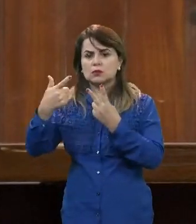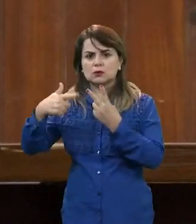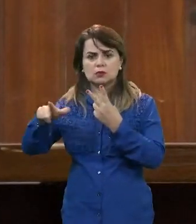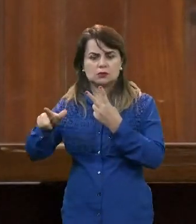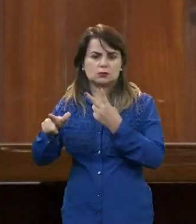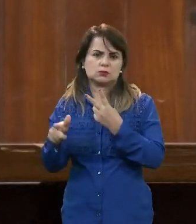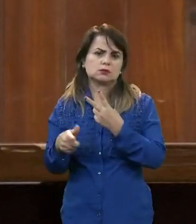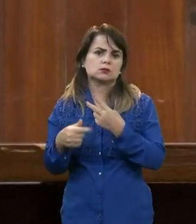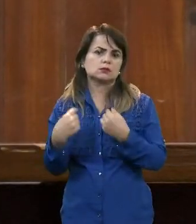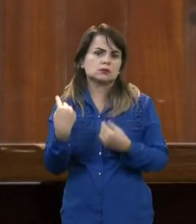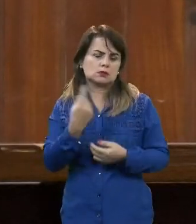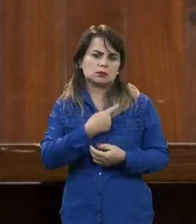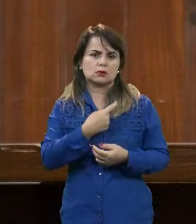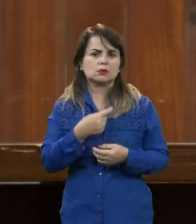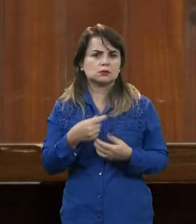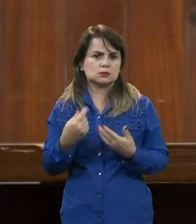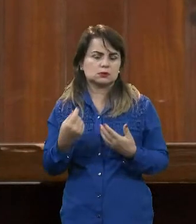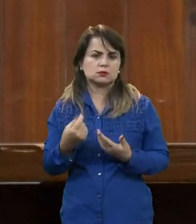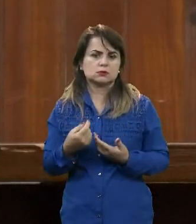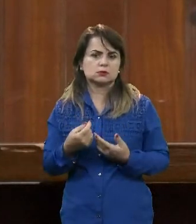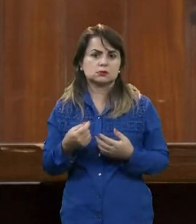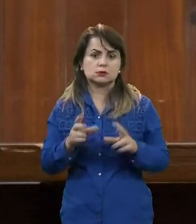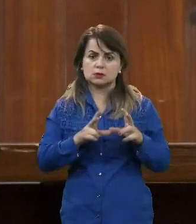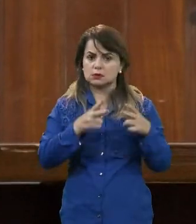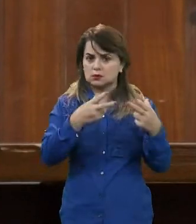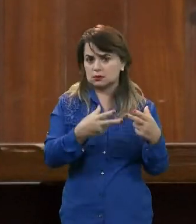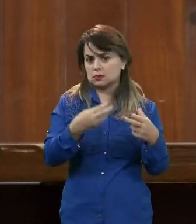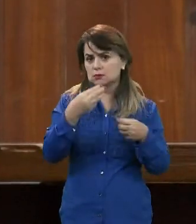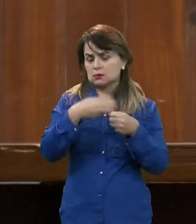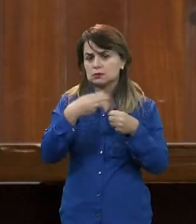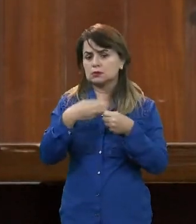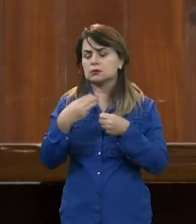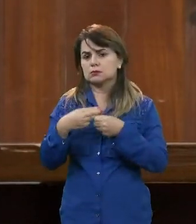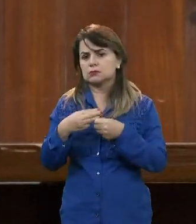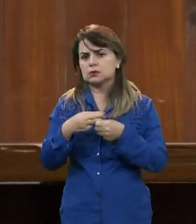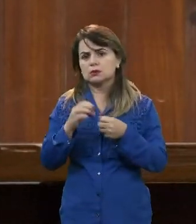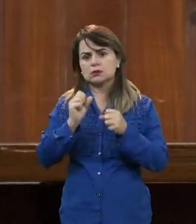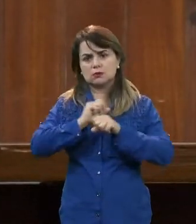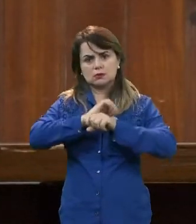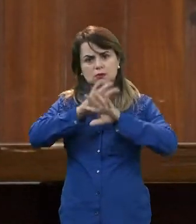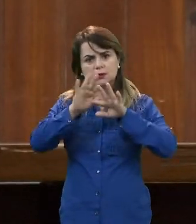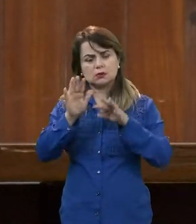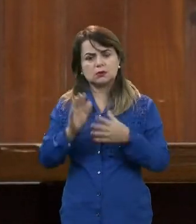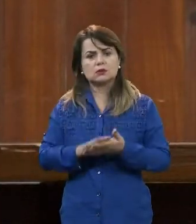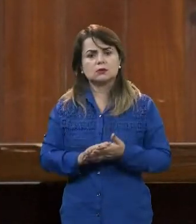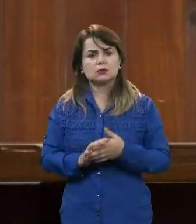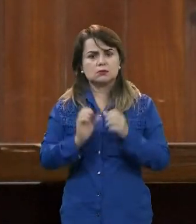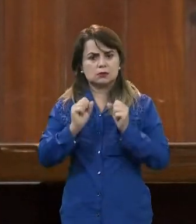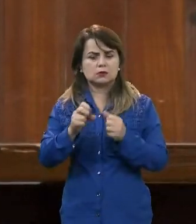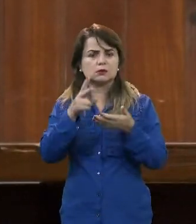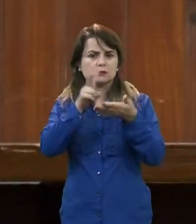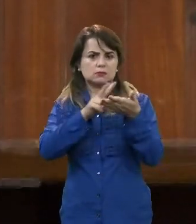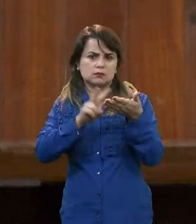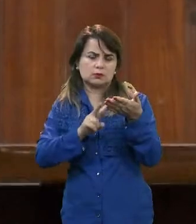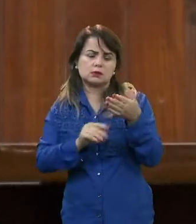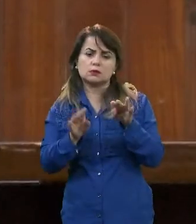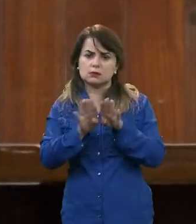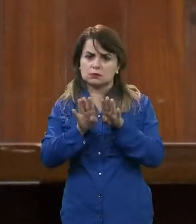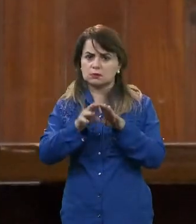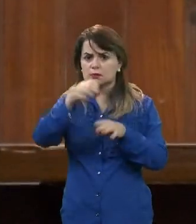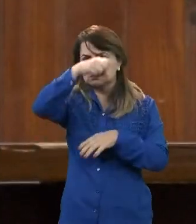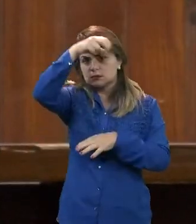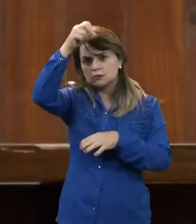disse, à disposição da Câmara Municipal, do IPREM e também aqui da própria Prefeitura, né,